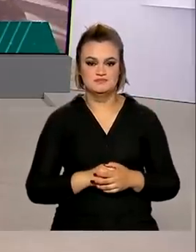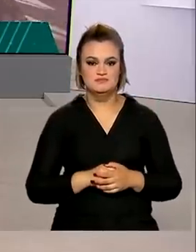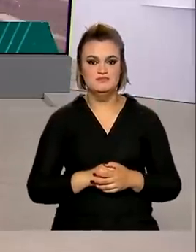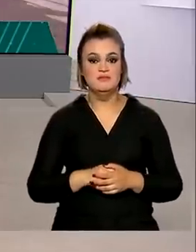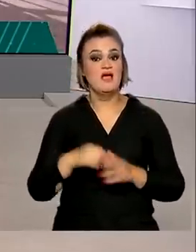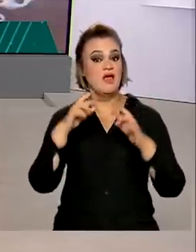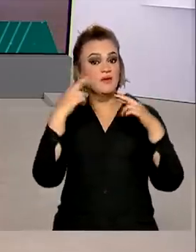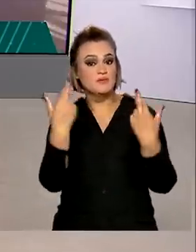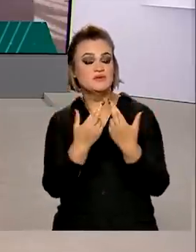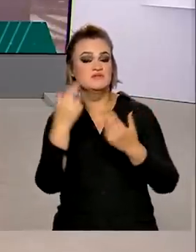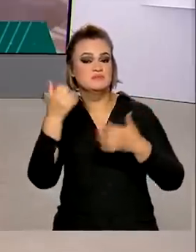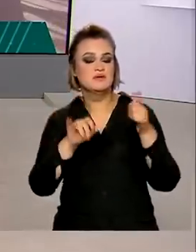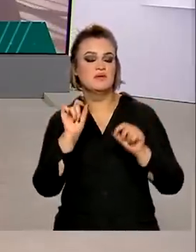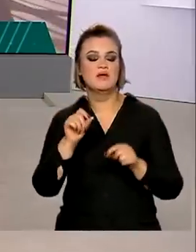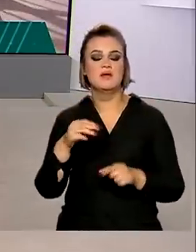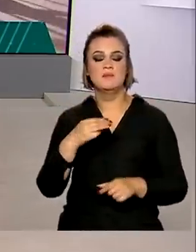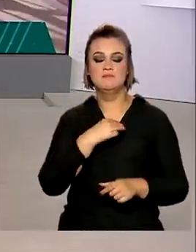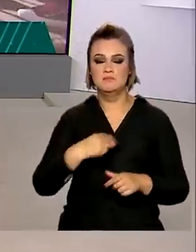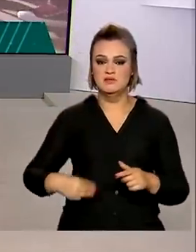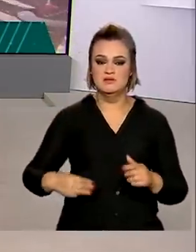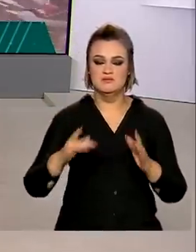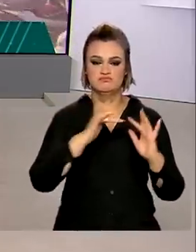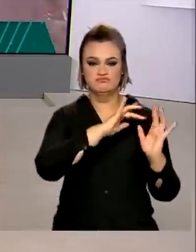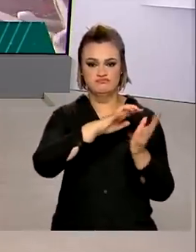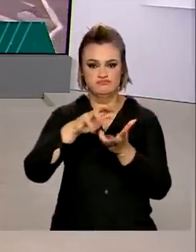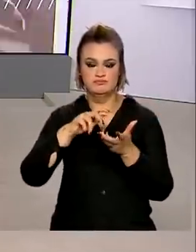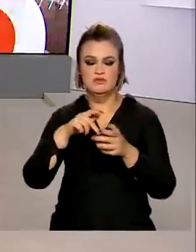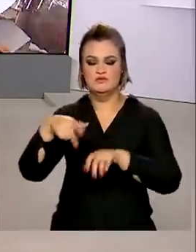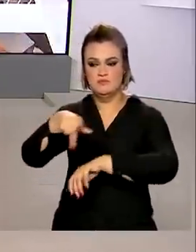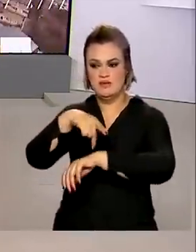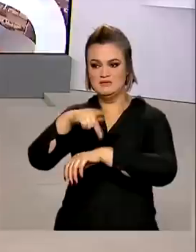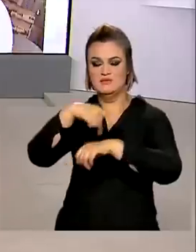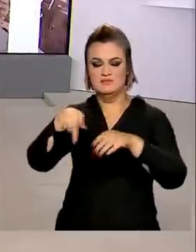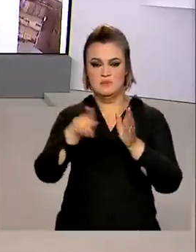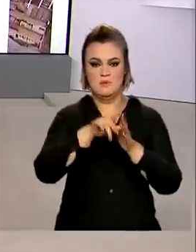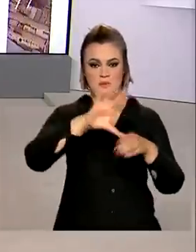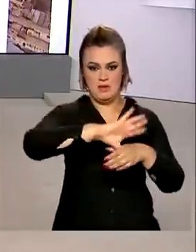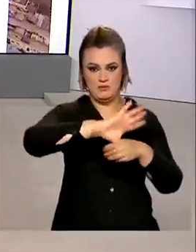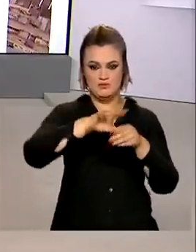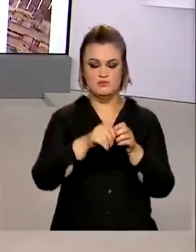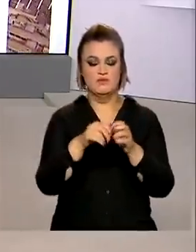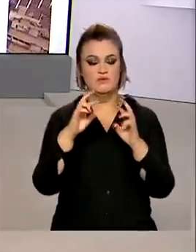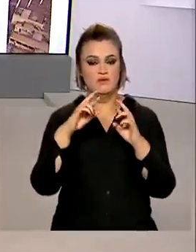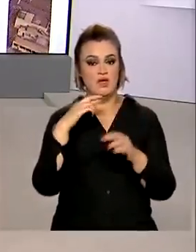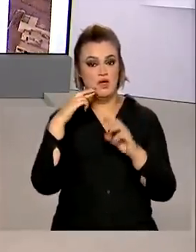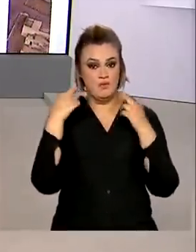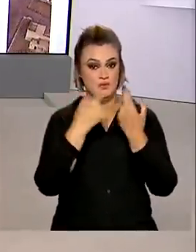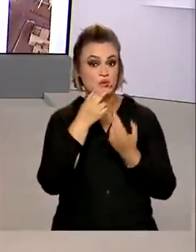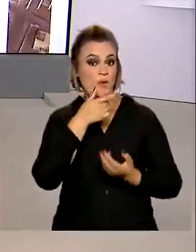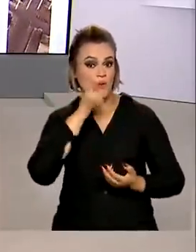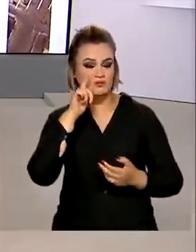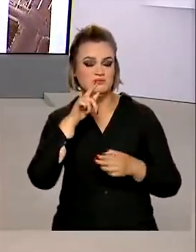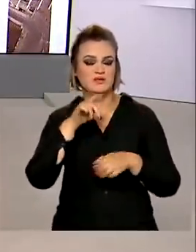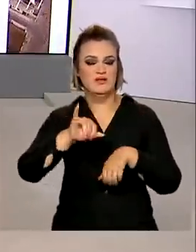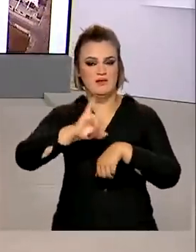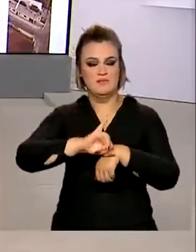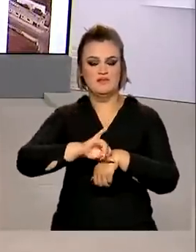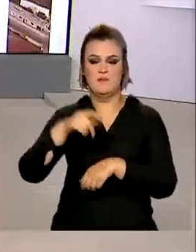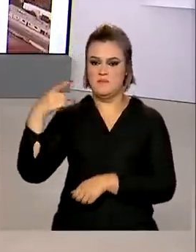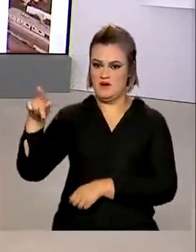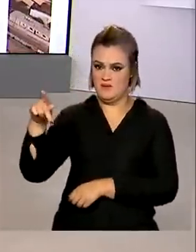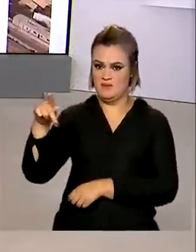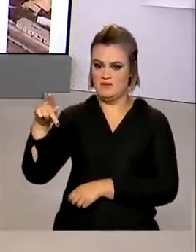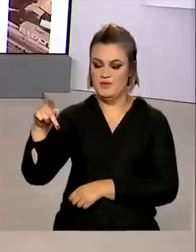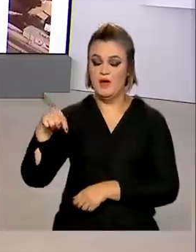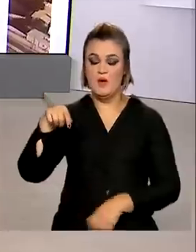prévia da reunião, ministros das Relações Exteriores dos países, membros do Mercosul, se reuniram ontem na capital paraguaia. O chanceler